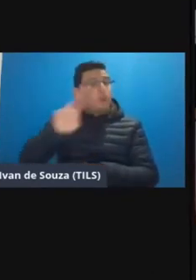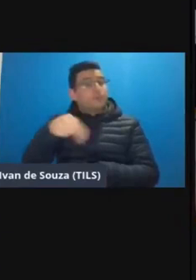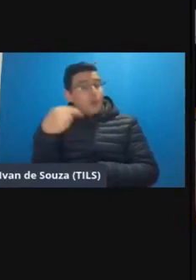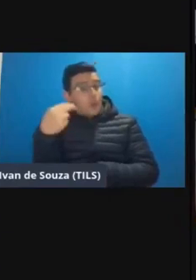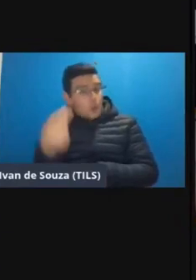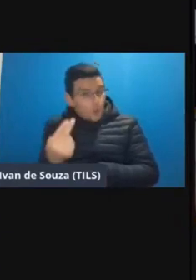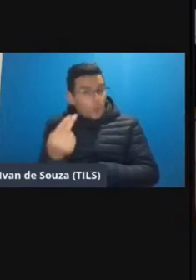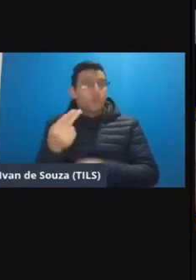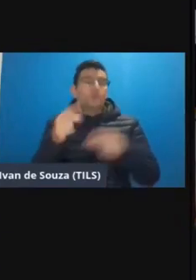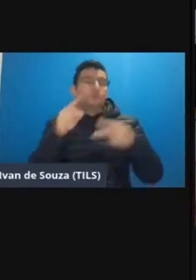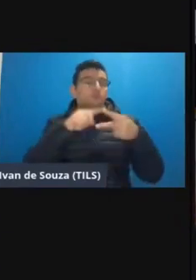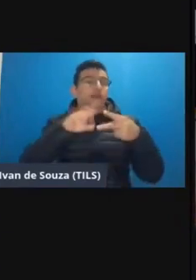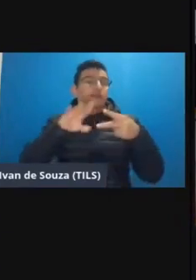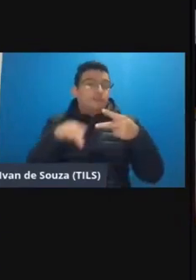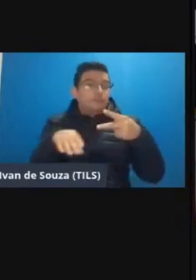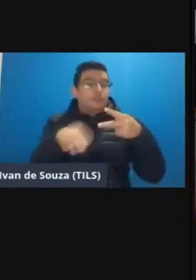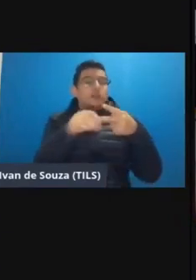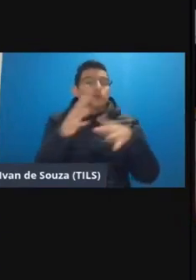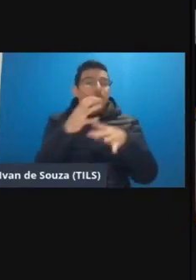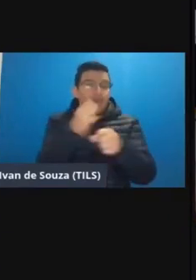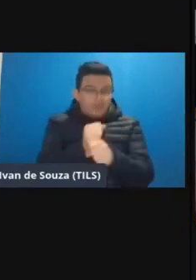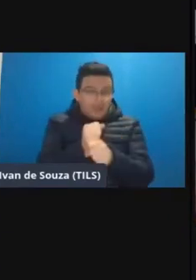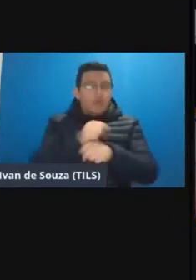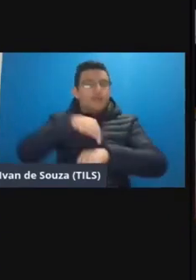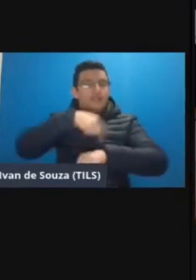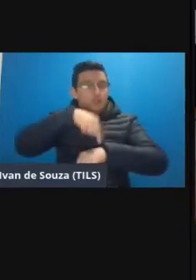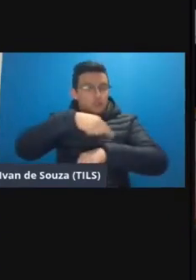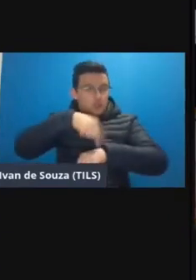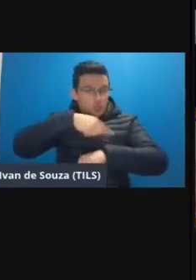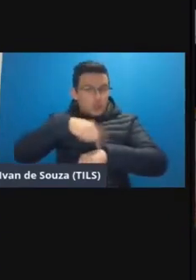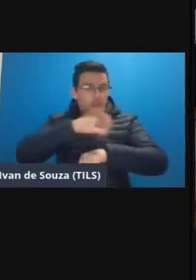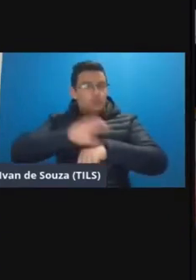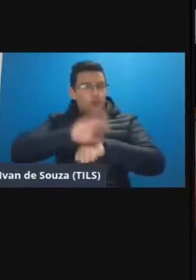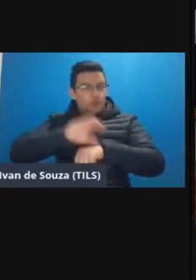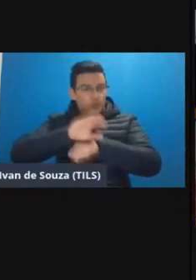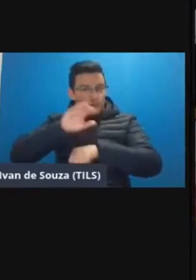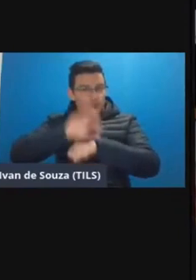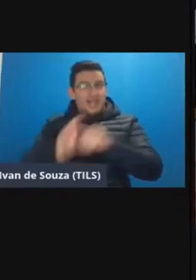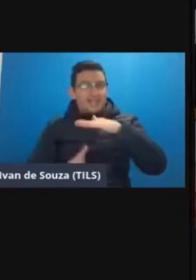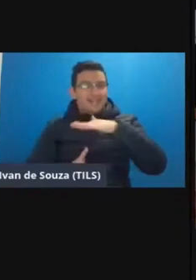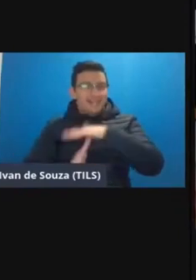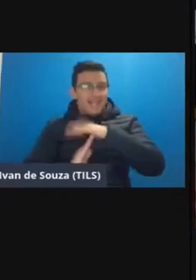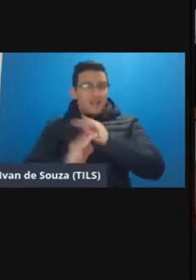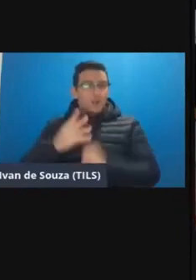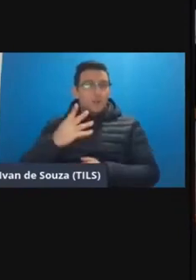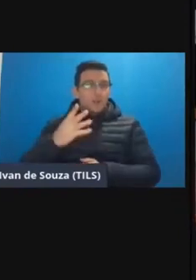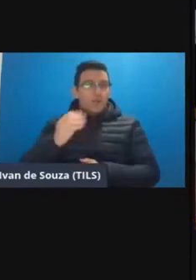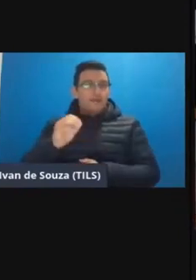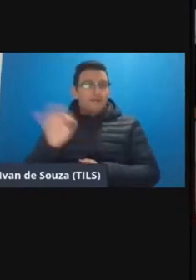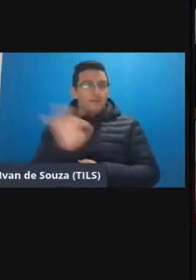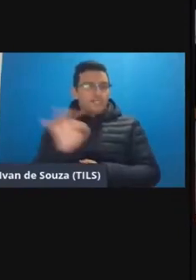incluir no total da carga horária dessa desse curso até 40% com